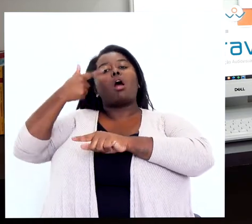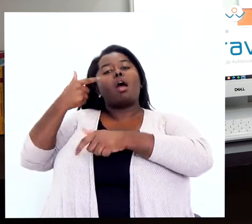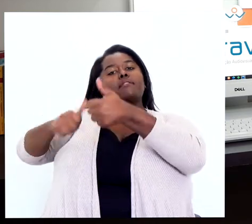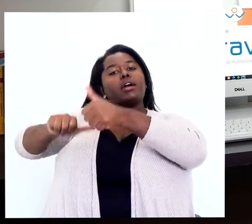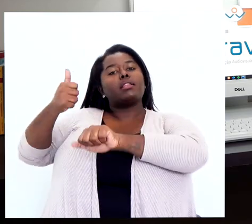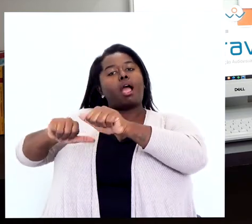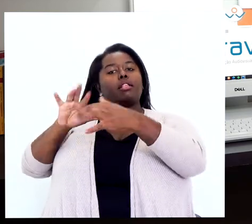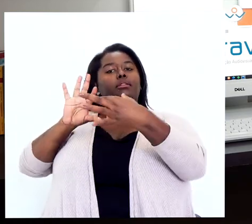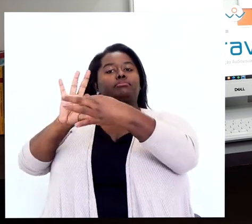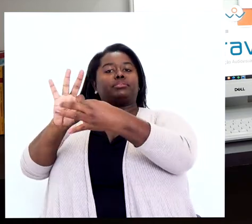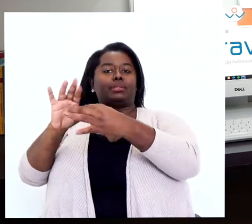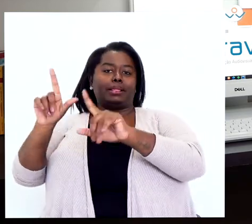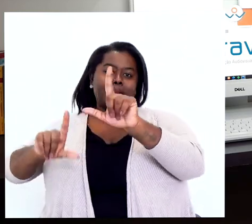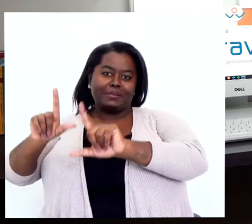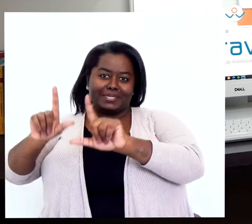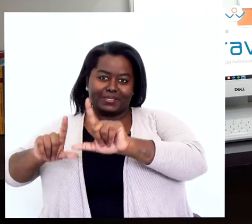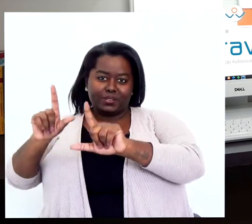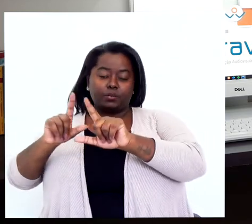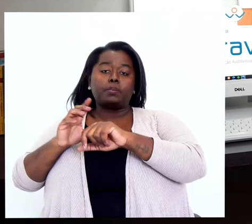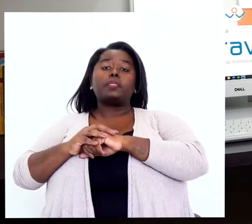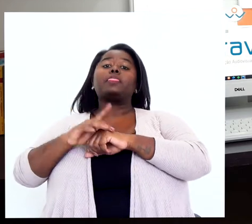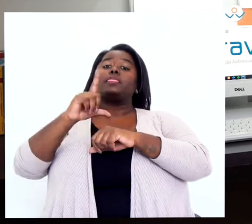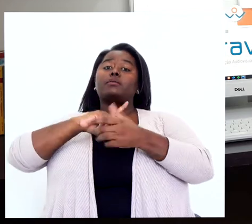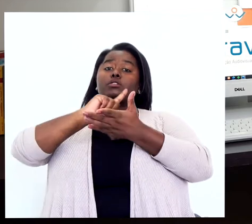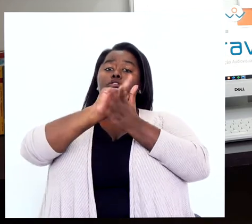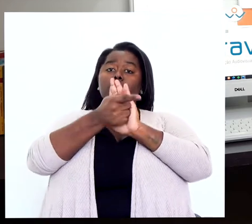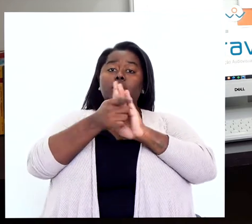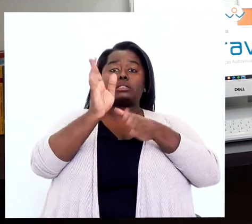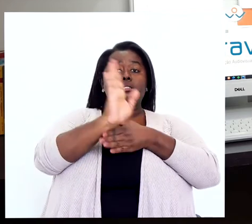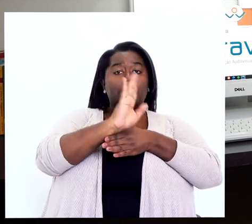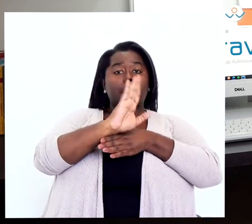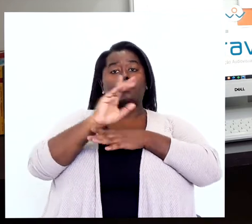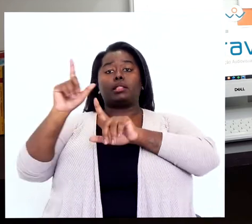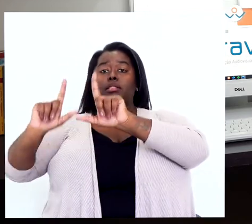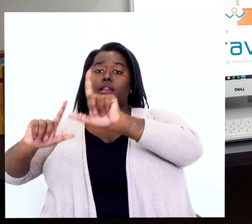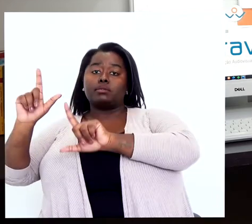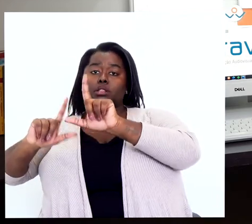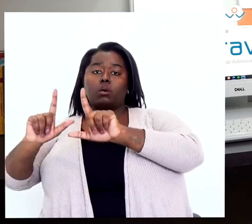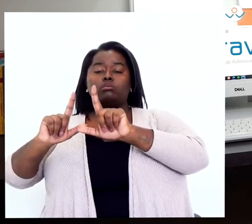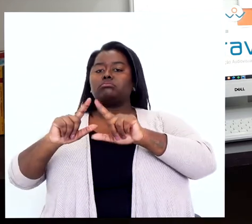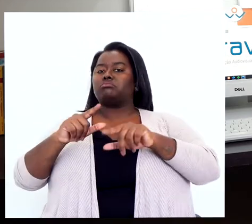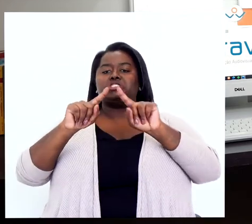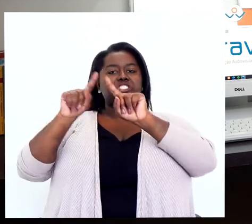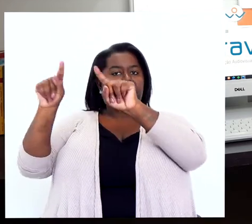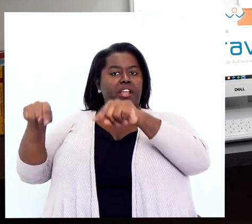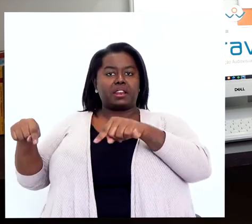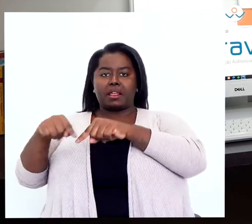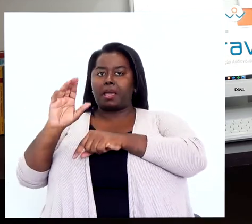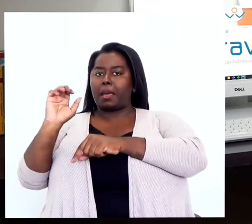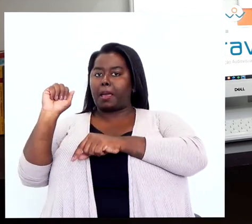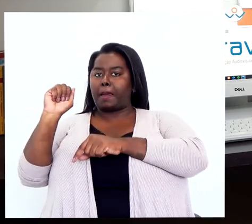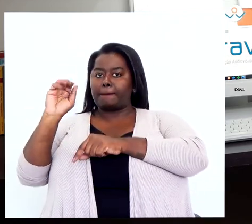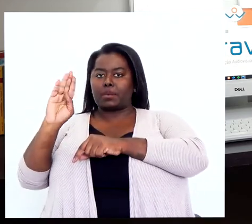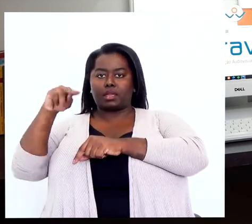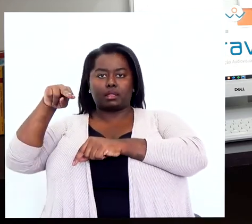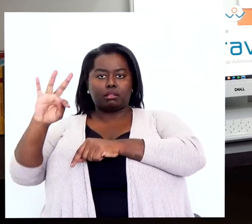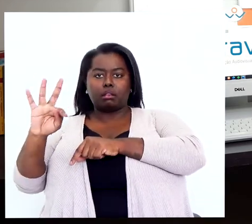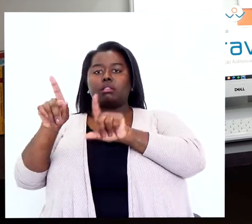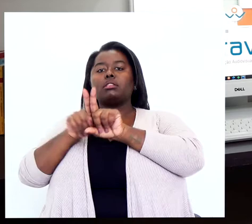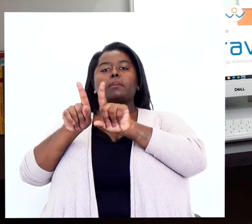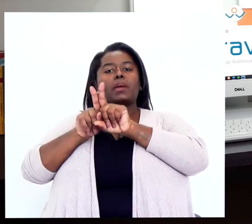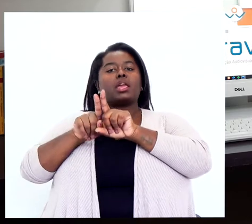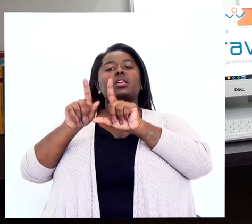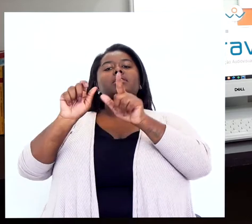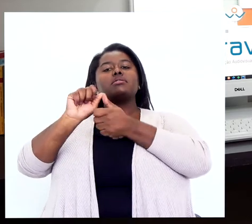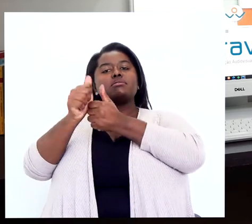o gênero televisivo. E no gênero cinematográfico televisivo, nem a janela da ABNT, nem a janela do